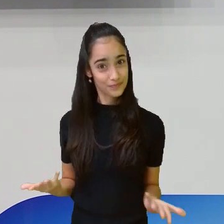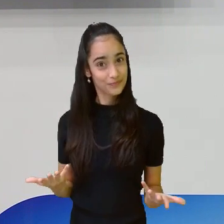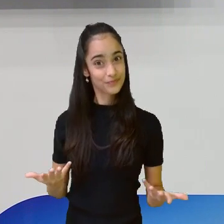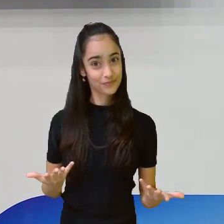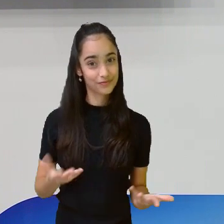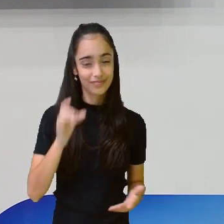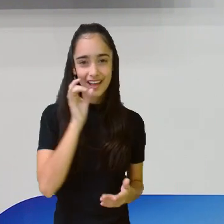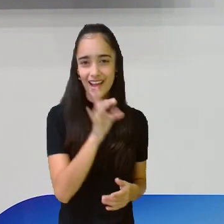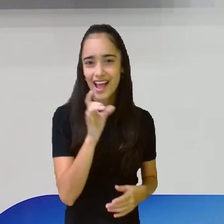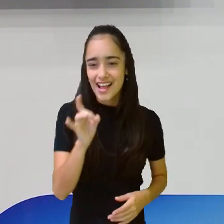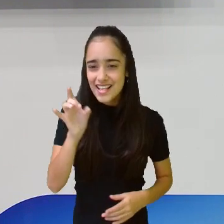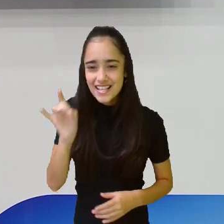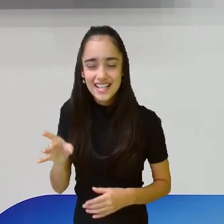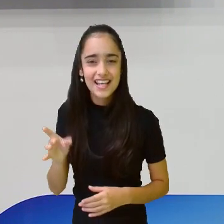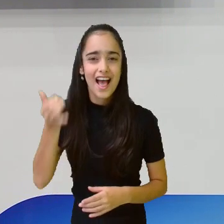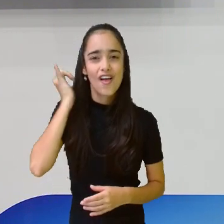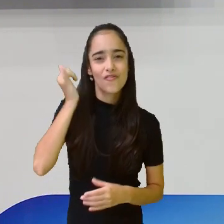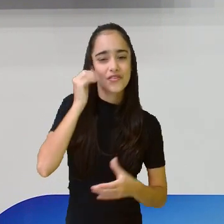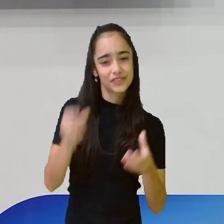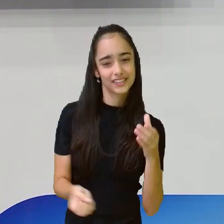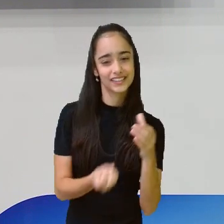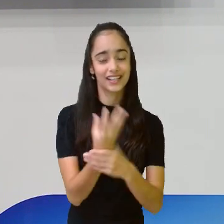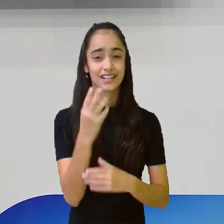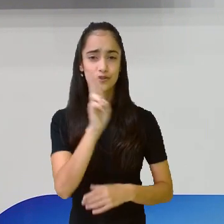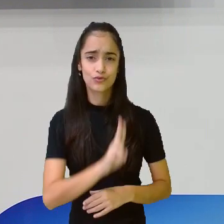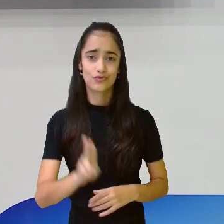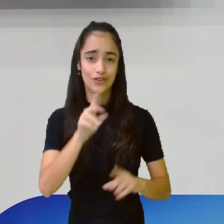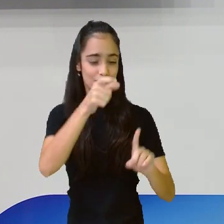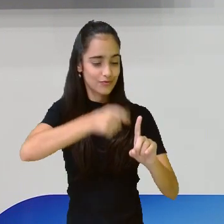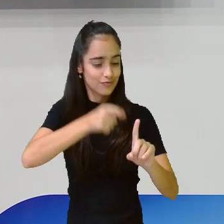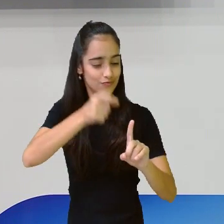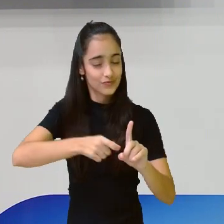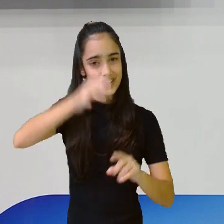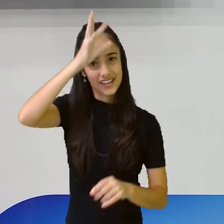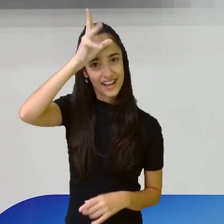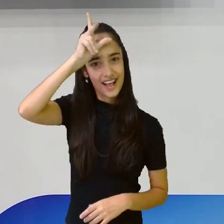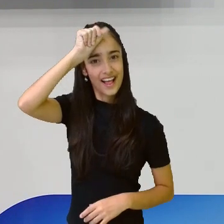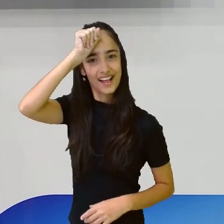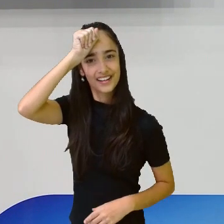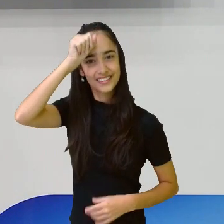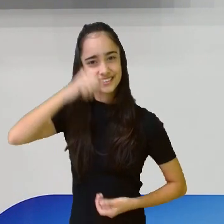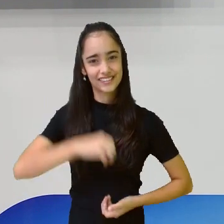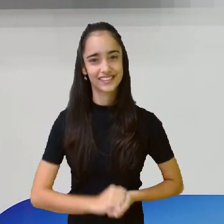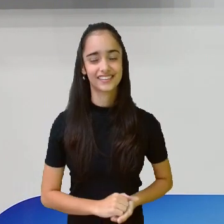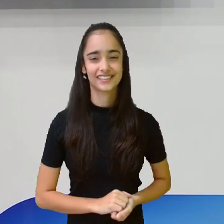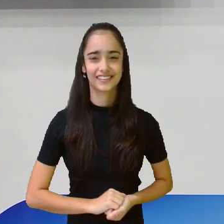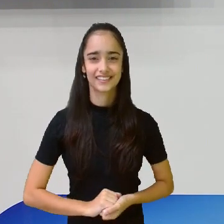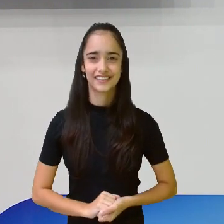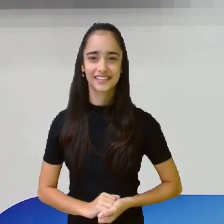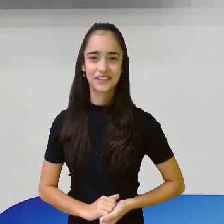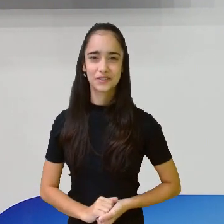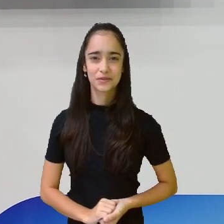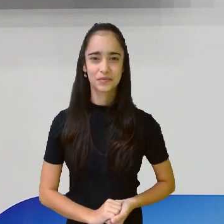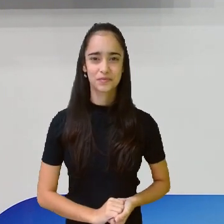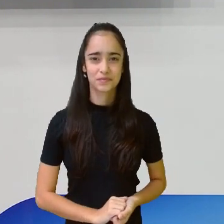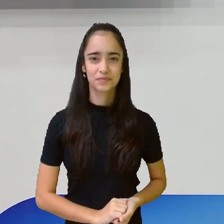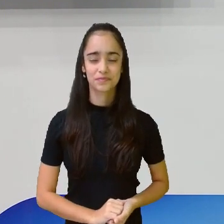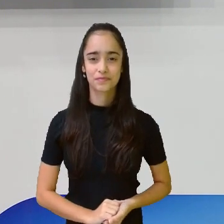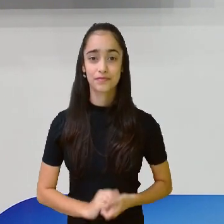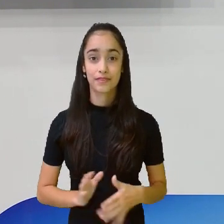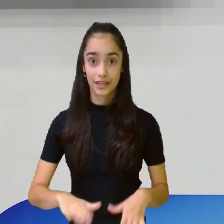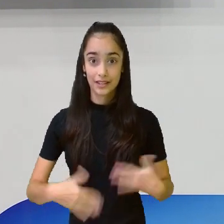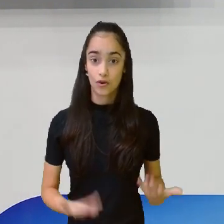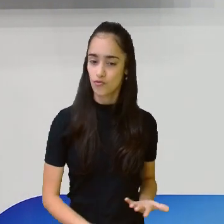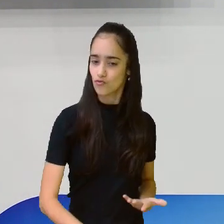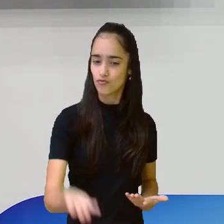criada por vocês, com o nosso personagem principal, que é o nosso galo carijó. Então